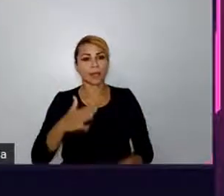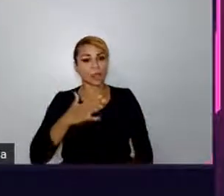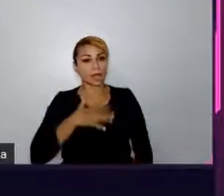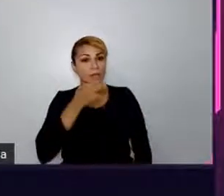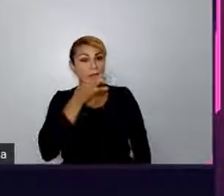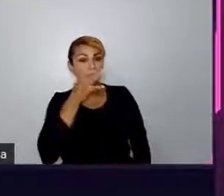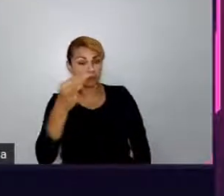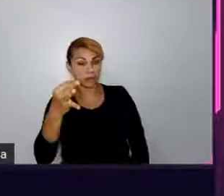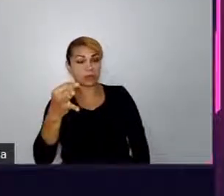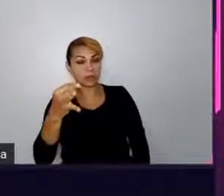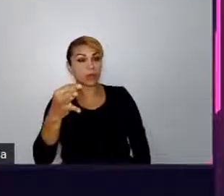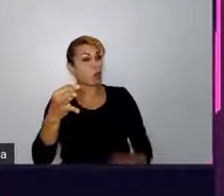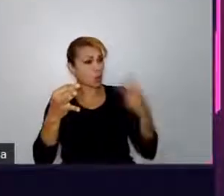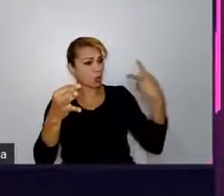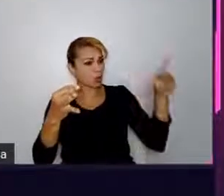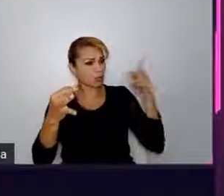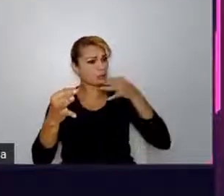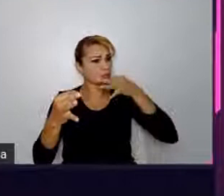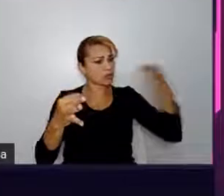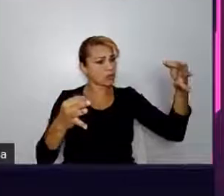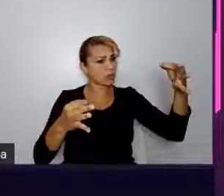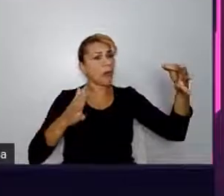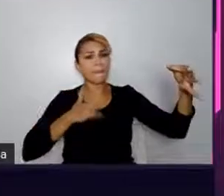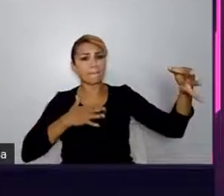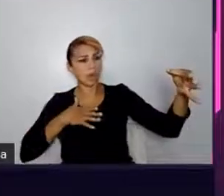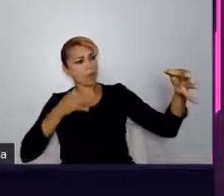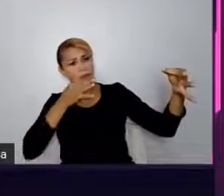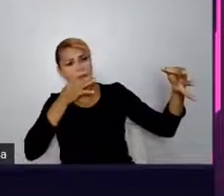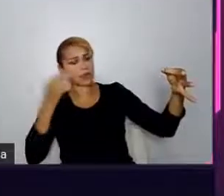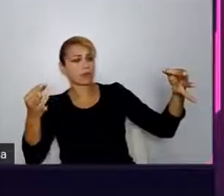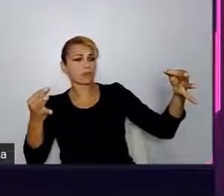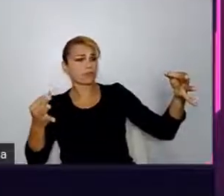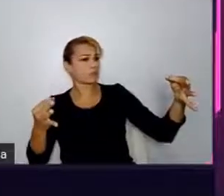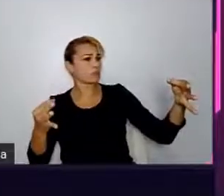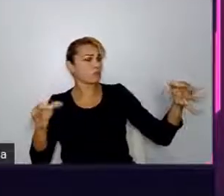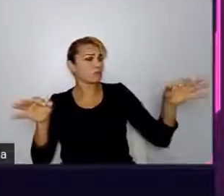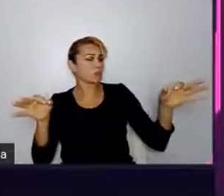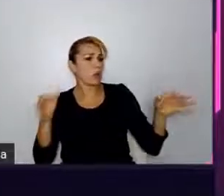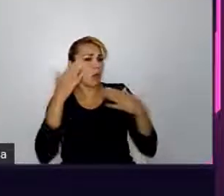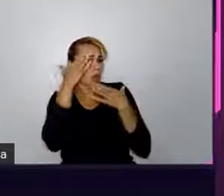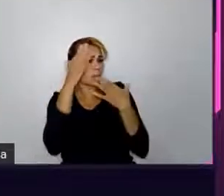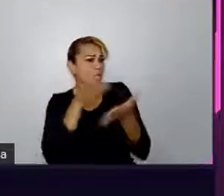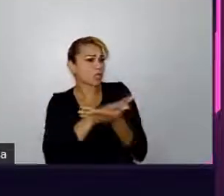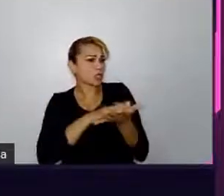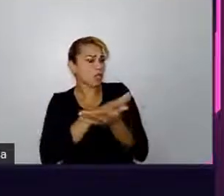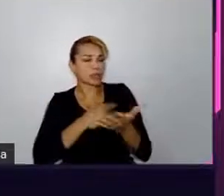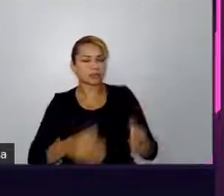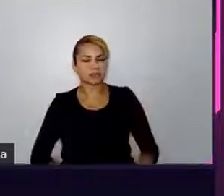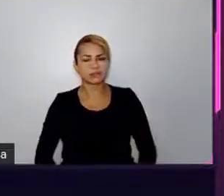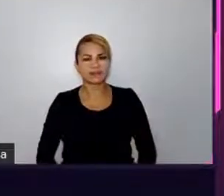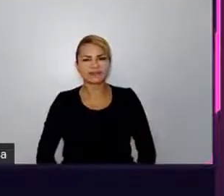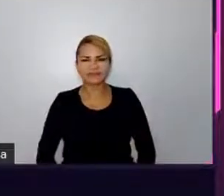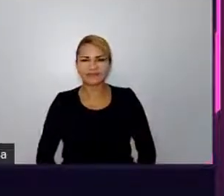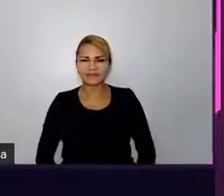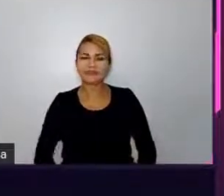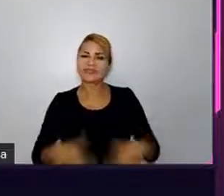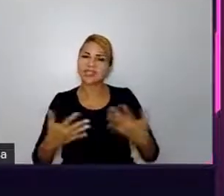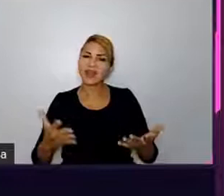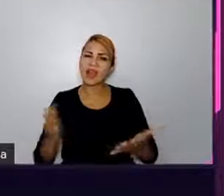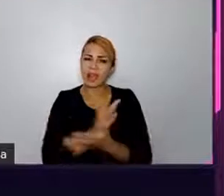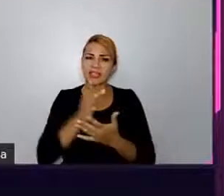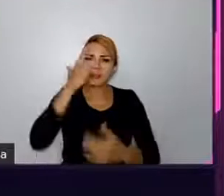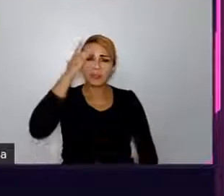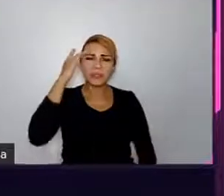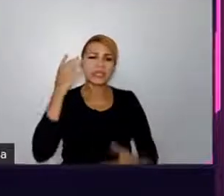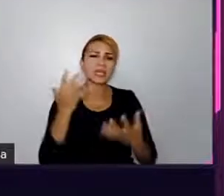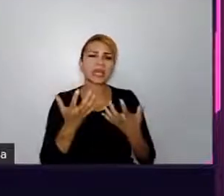o suco da internet hoje em dia, né? As pessoas simplesmente querem vencer as discussões, largar sua opinião por aí, sem ter o